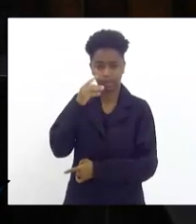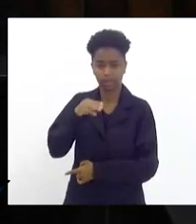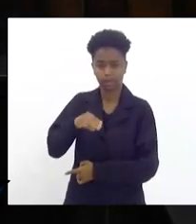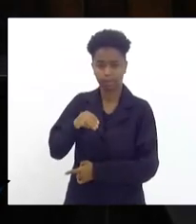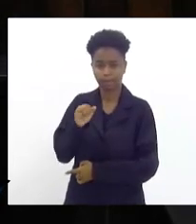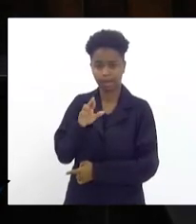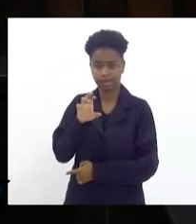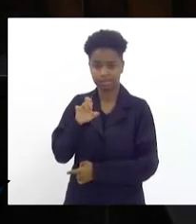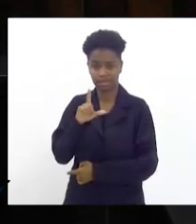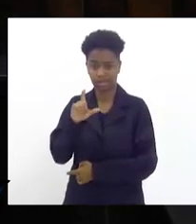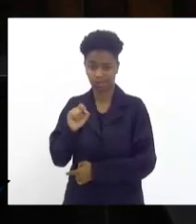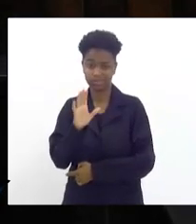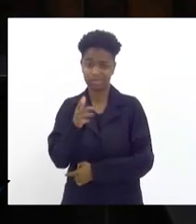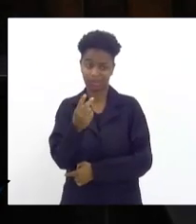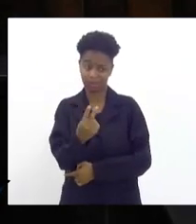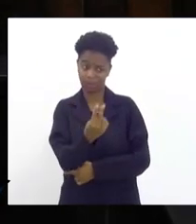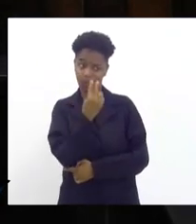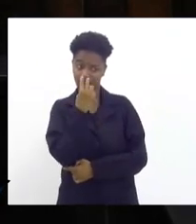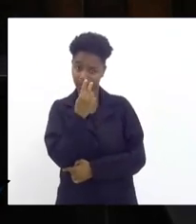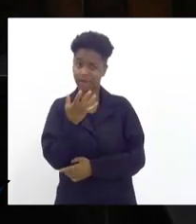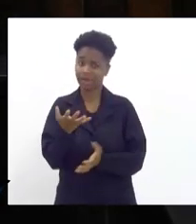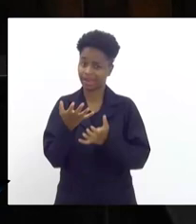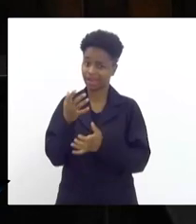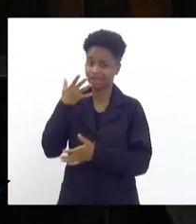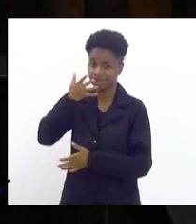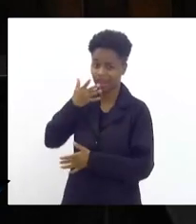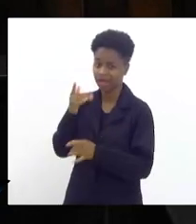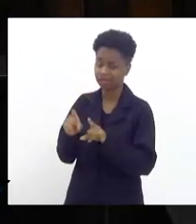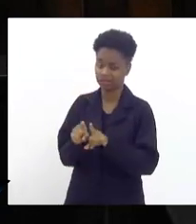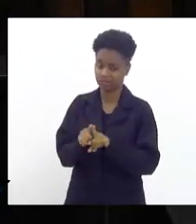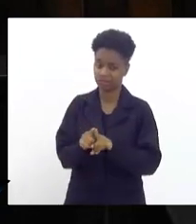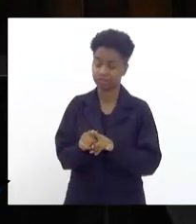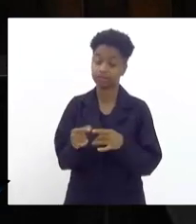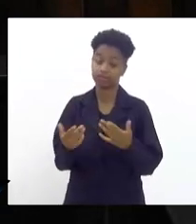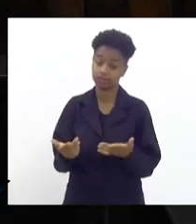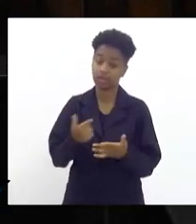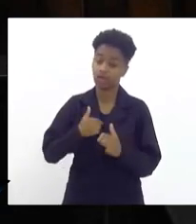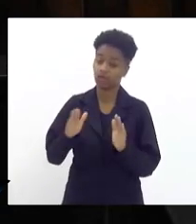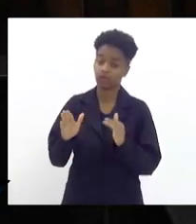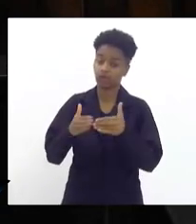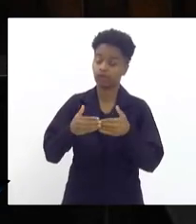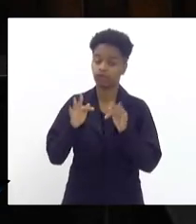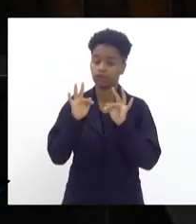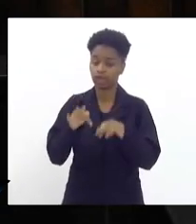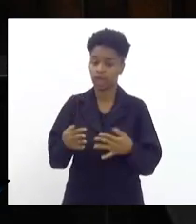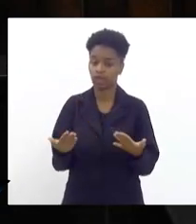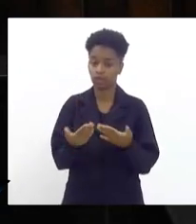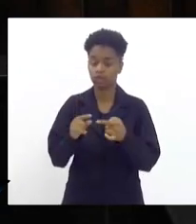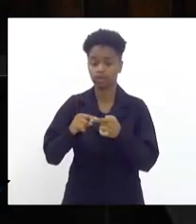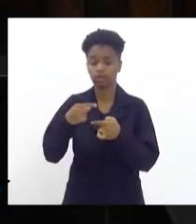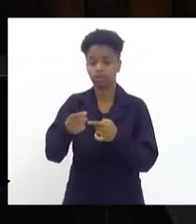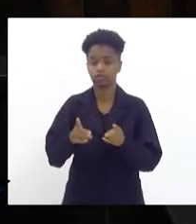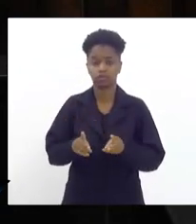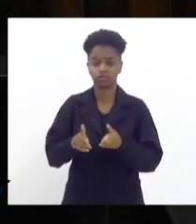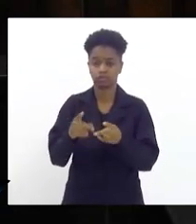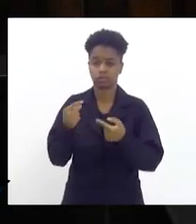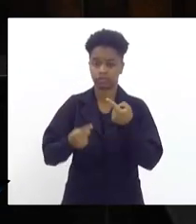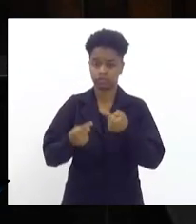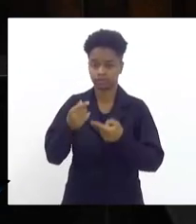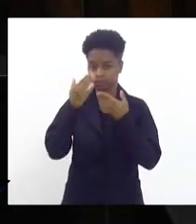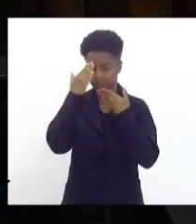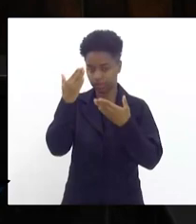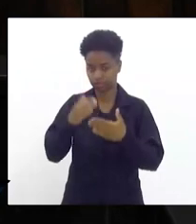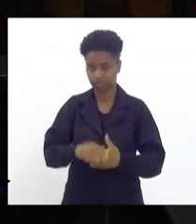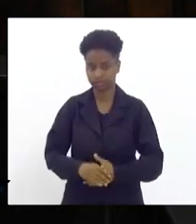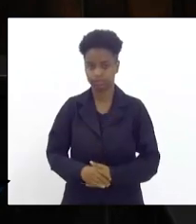do Seudino está me olhando ali, já querendo falar. Eu vou encerrar, porque depois vamos continuar com essa matéria. Muito obrigado,